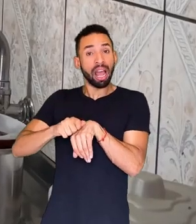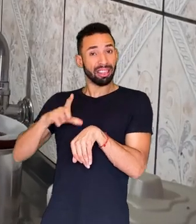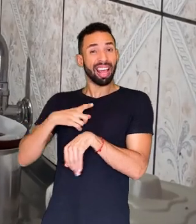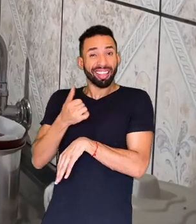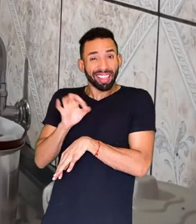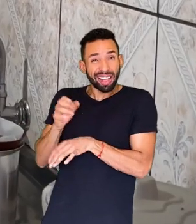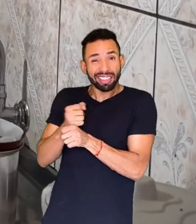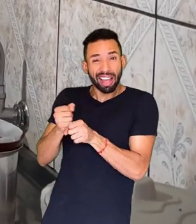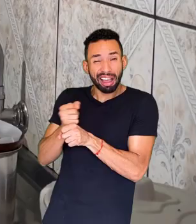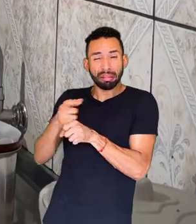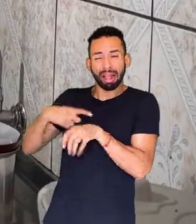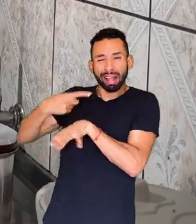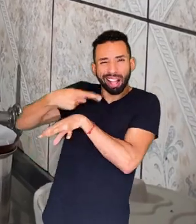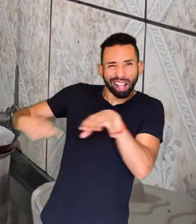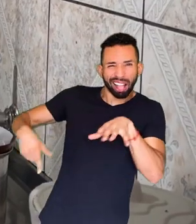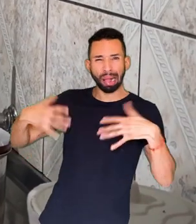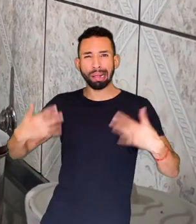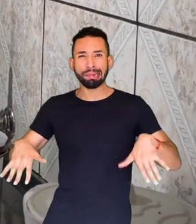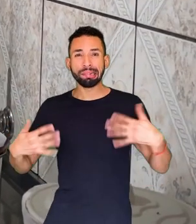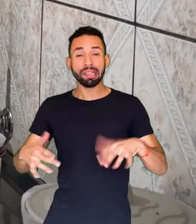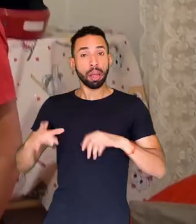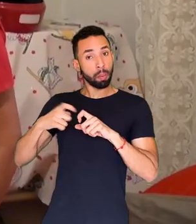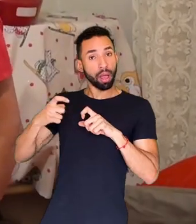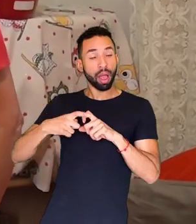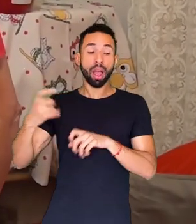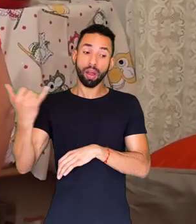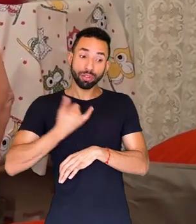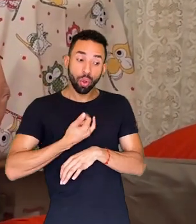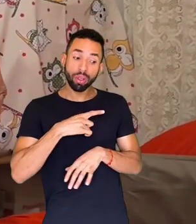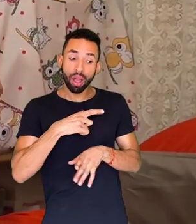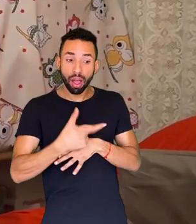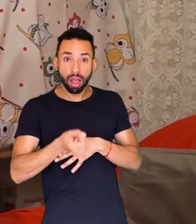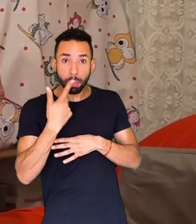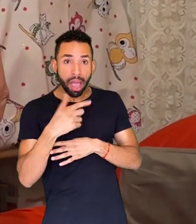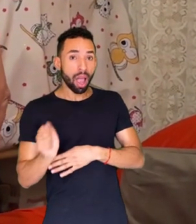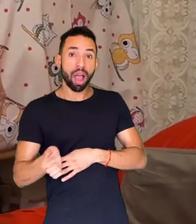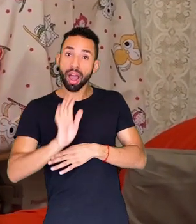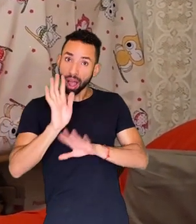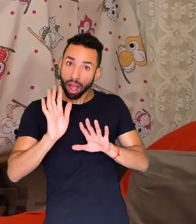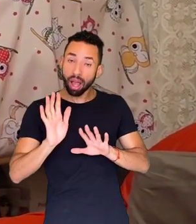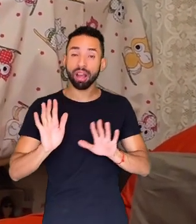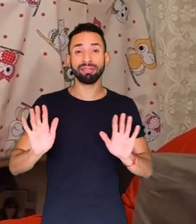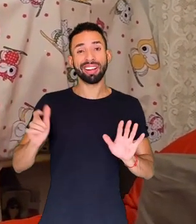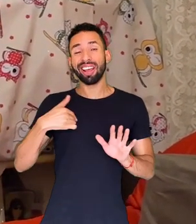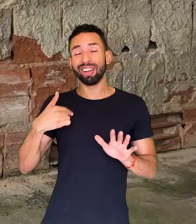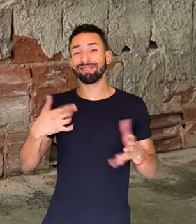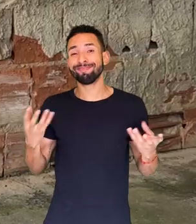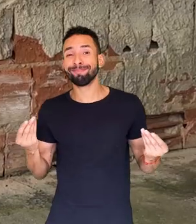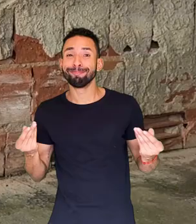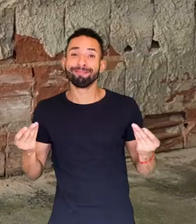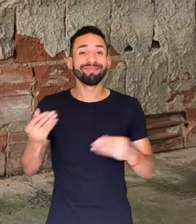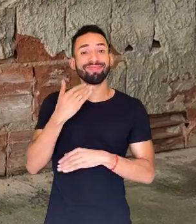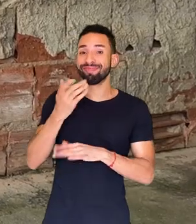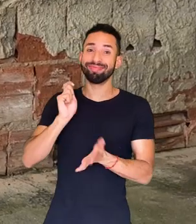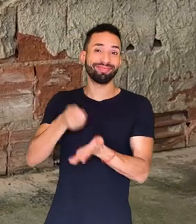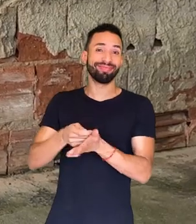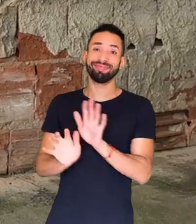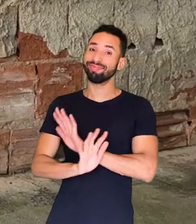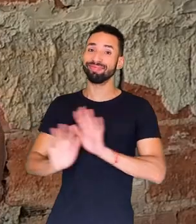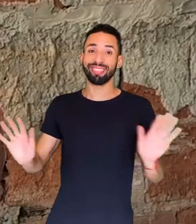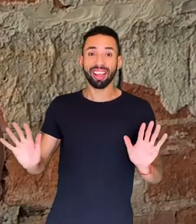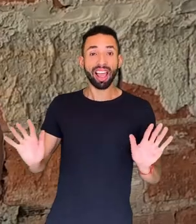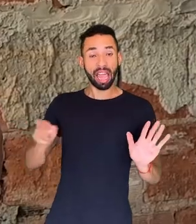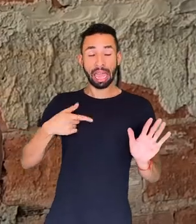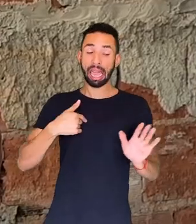uns 10 anos desse jeito, dando ferida demais, aí o doutor falou desse remédio, de alto custo, e eu não dá conta de